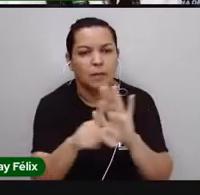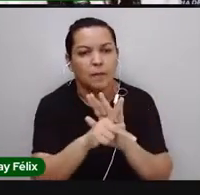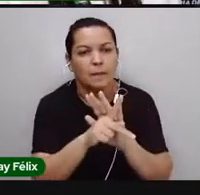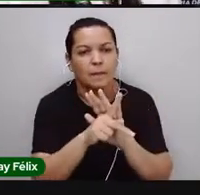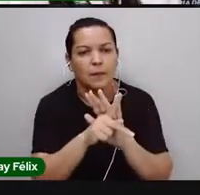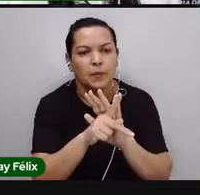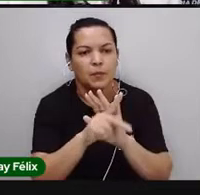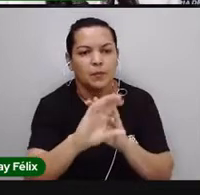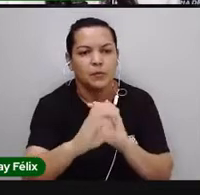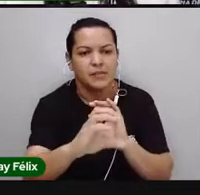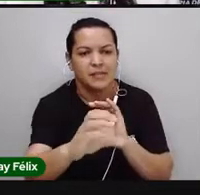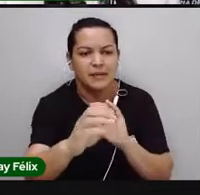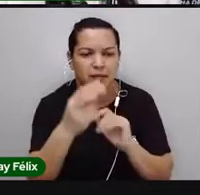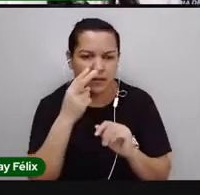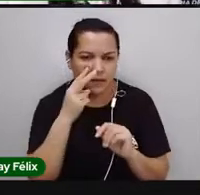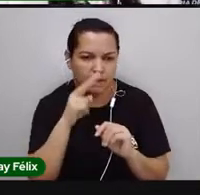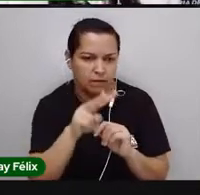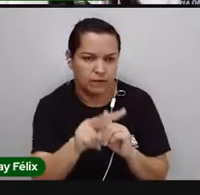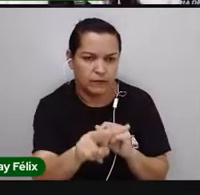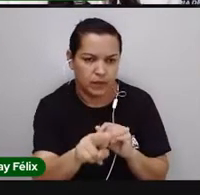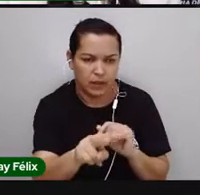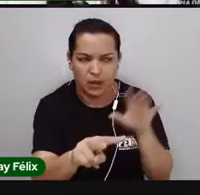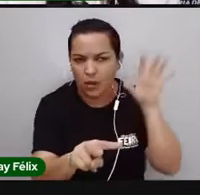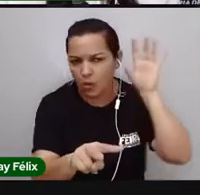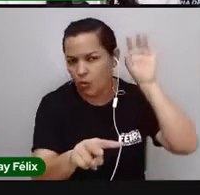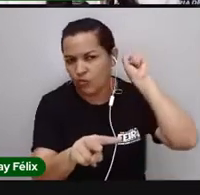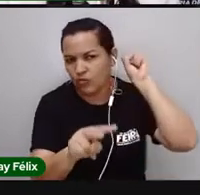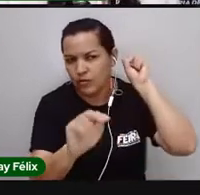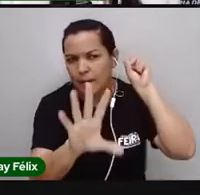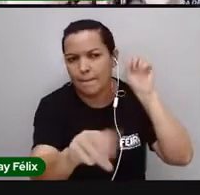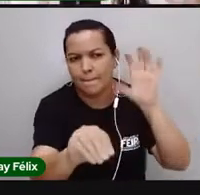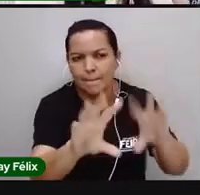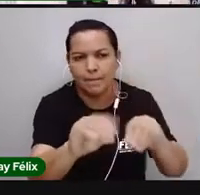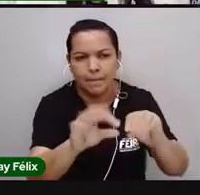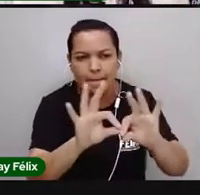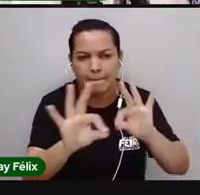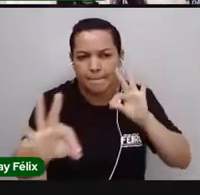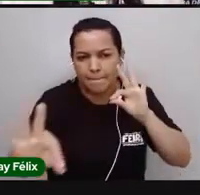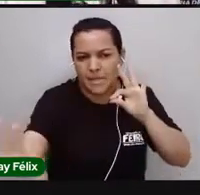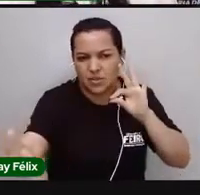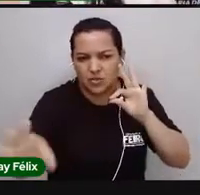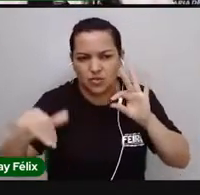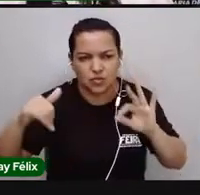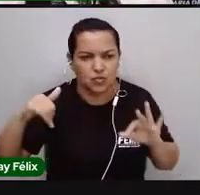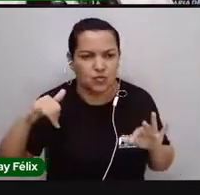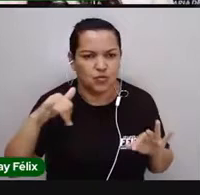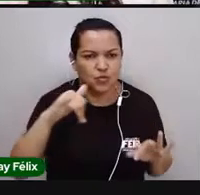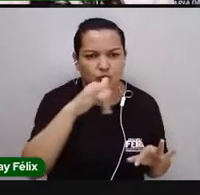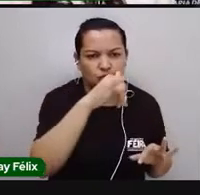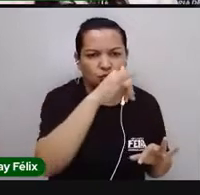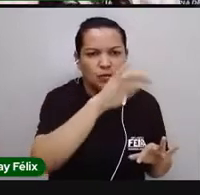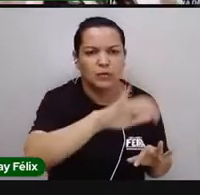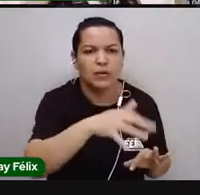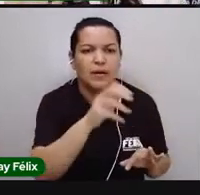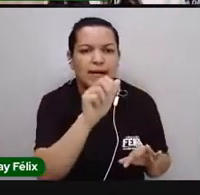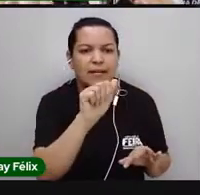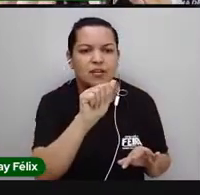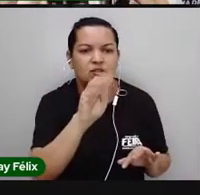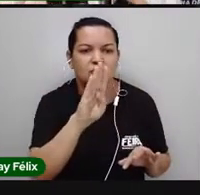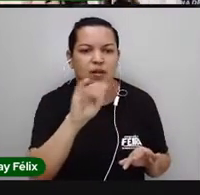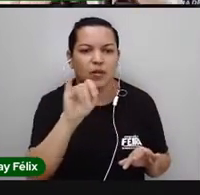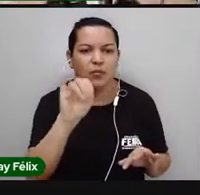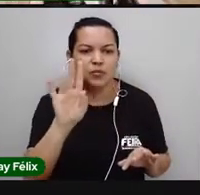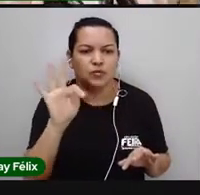Ver, ouvir, pegar, medir, o avião a jato, o jabuti, tudo